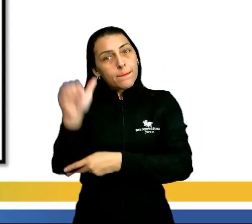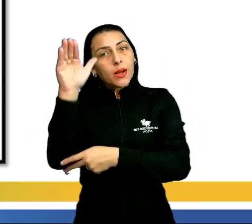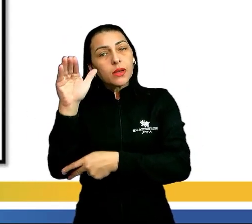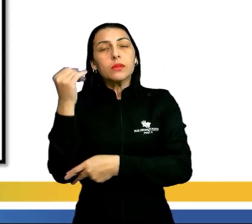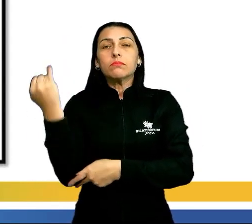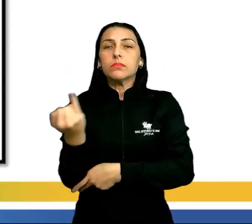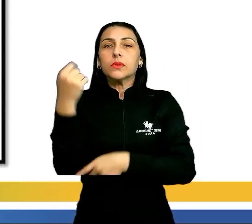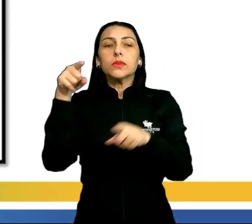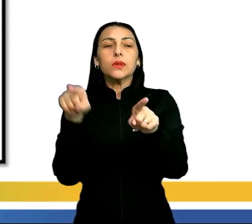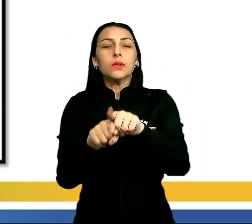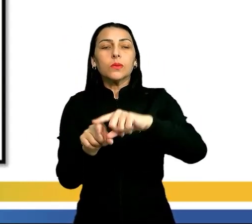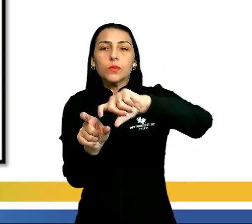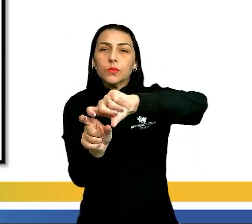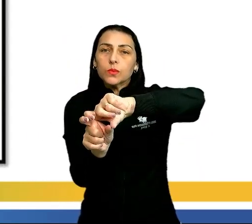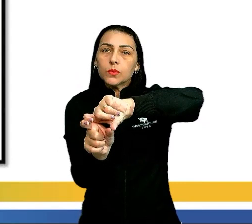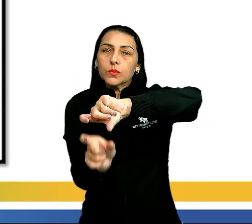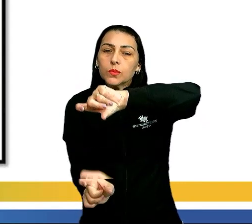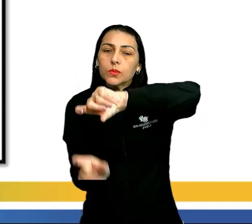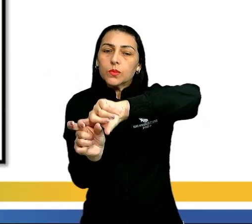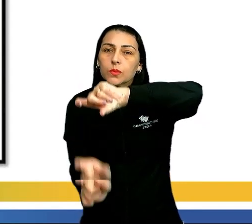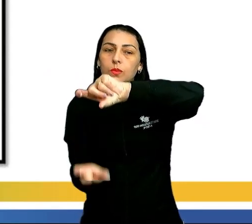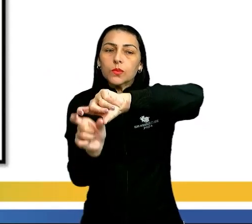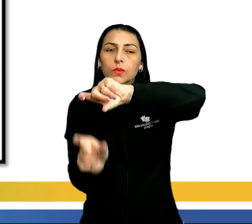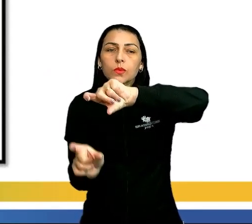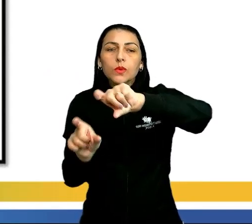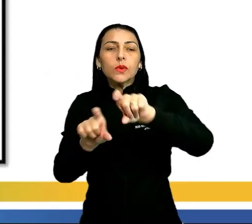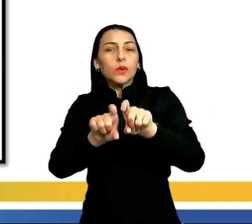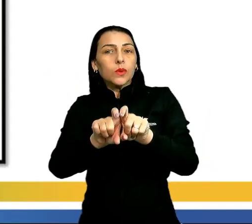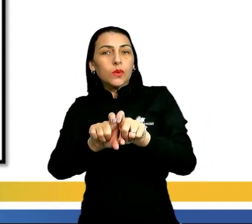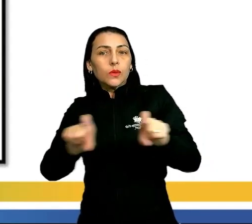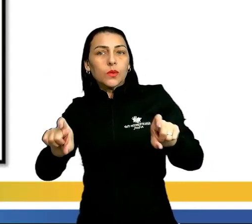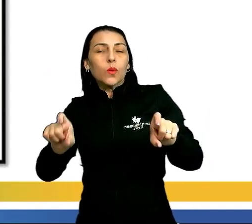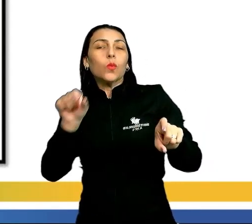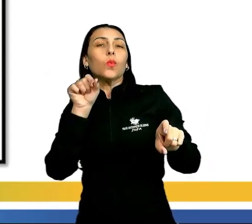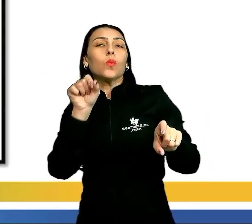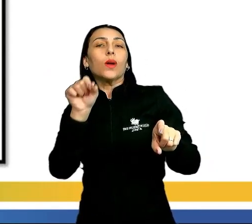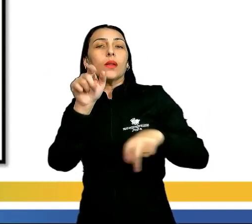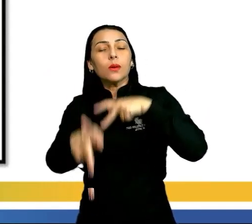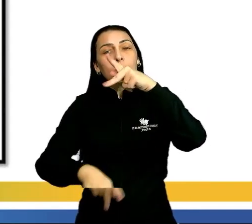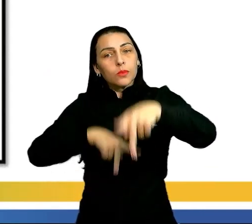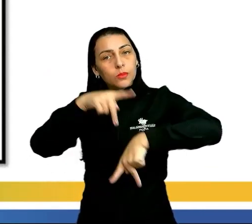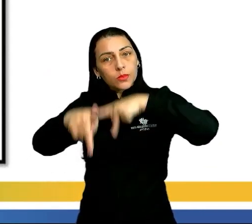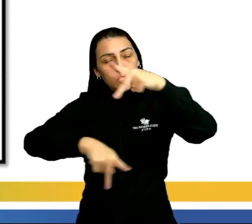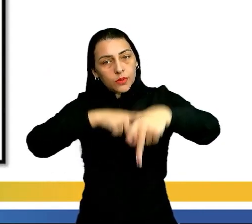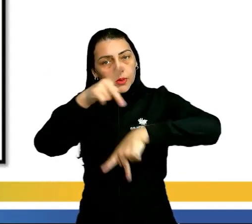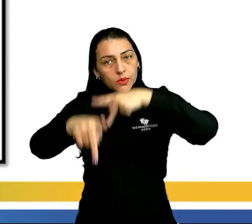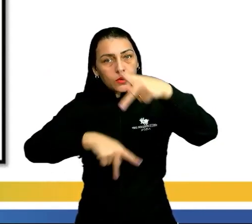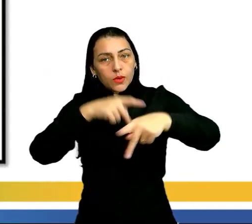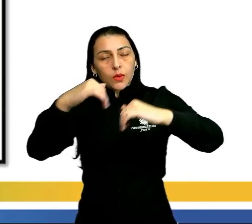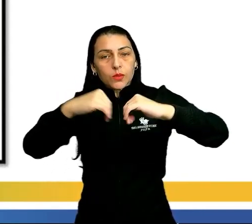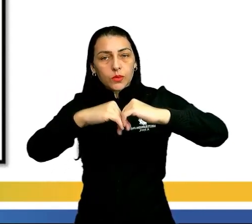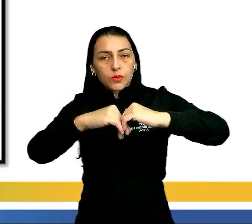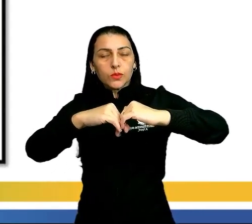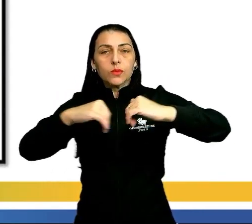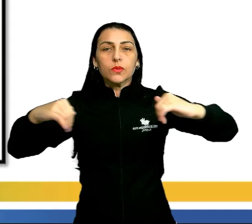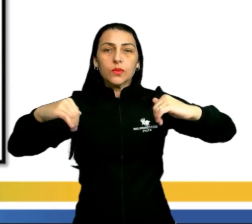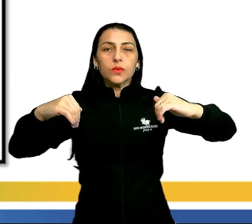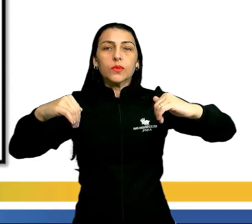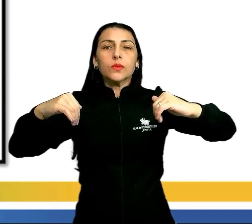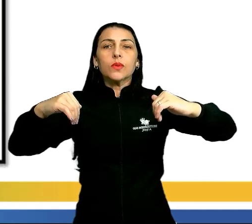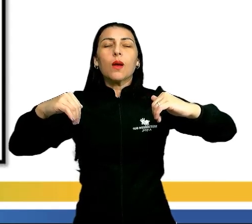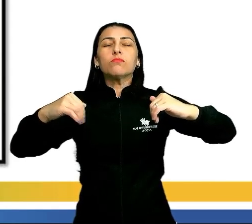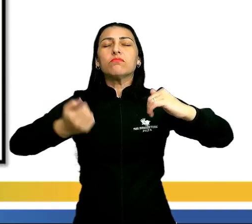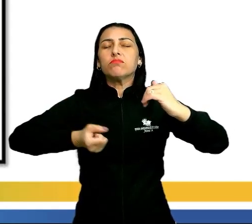é que esse eixo que passa aqui na horizontal, ele é o eixo da população que é dividida aí em